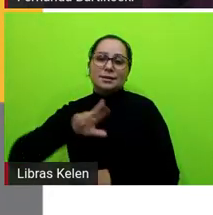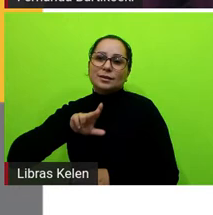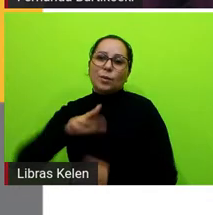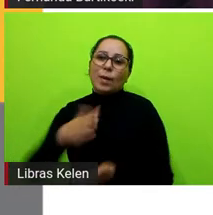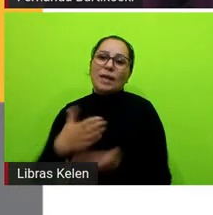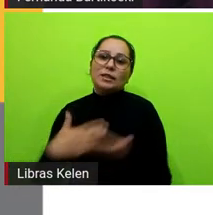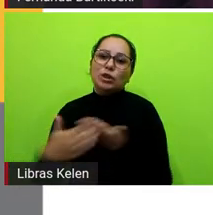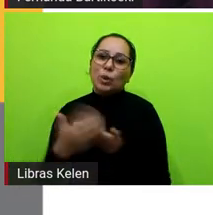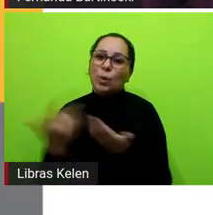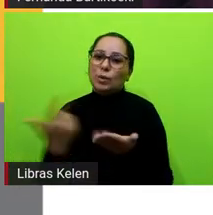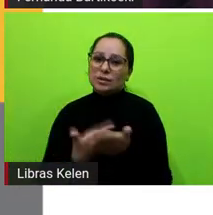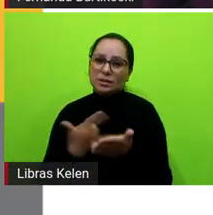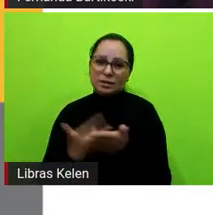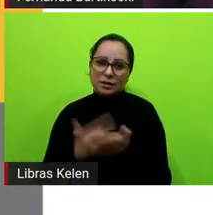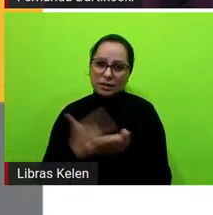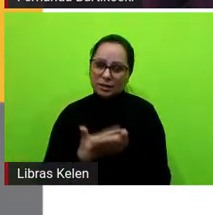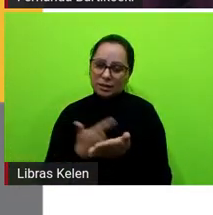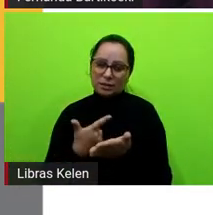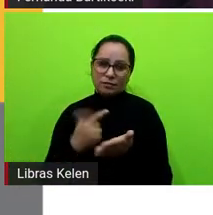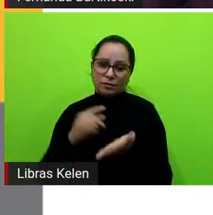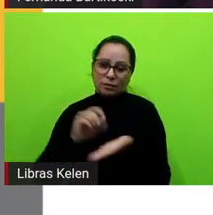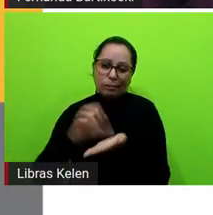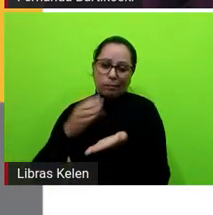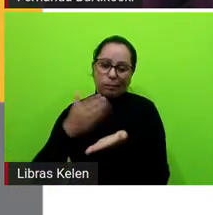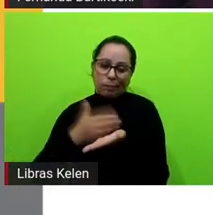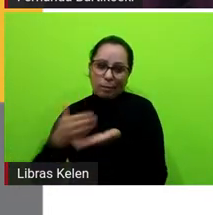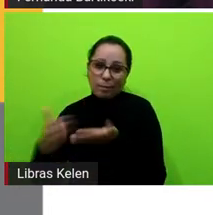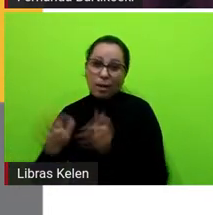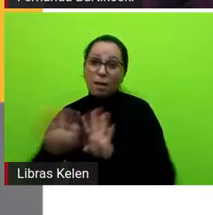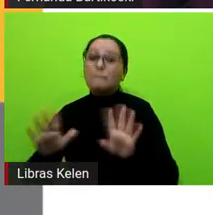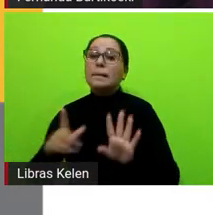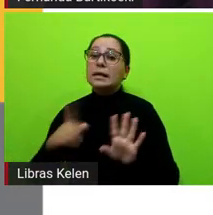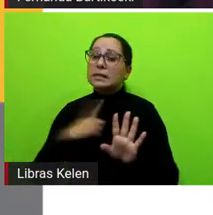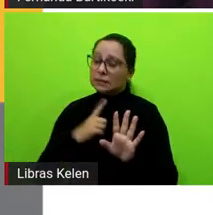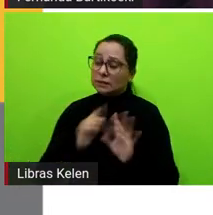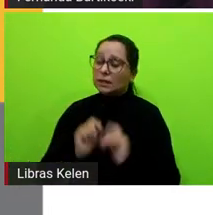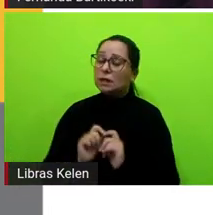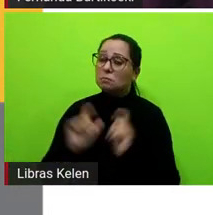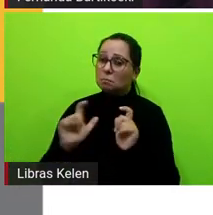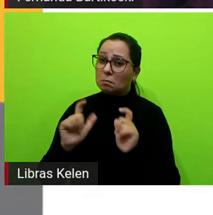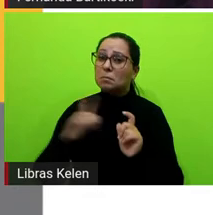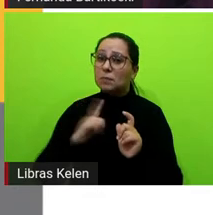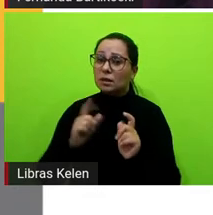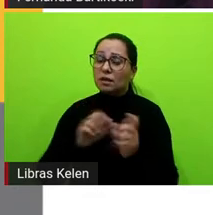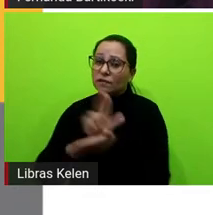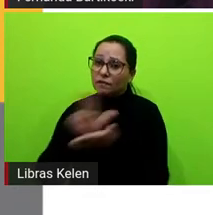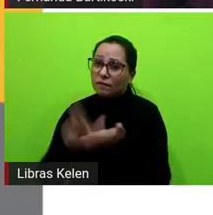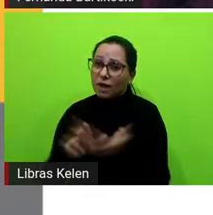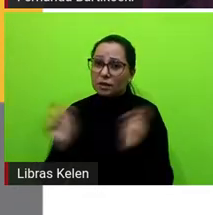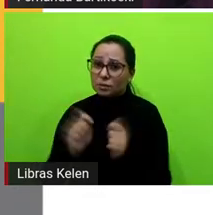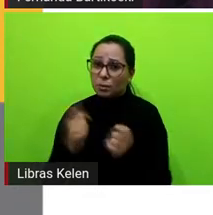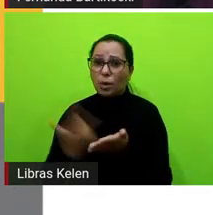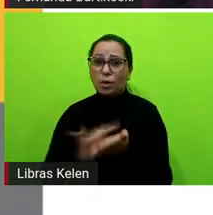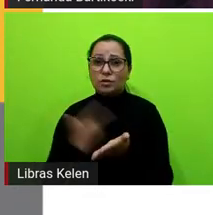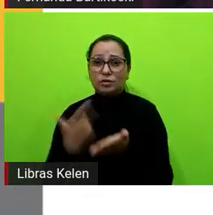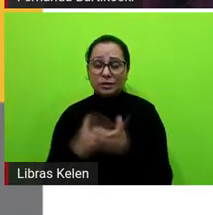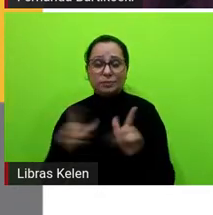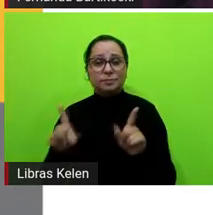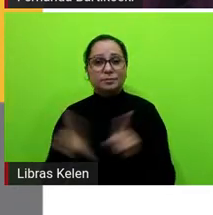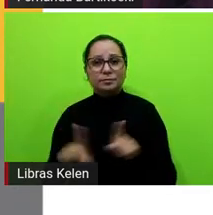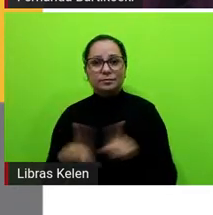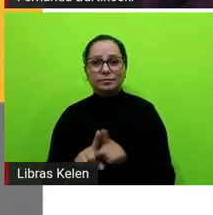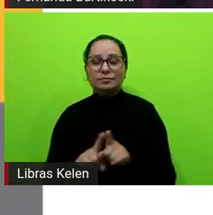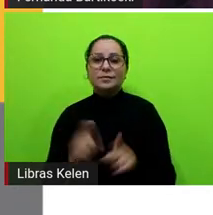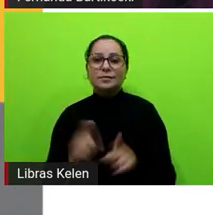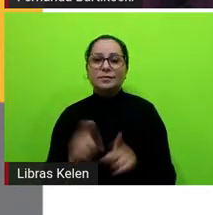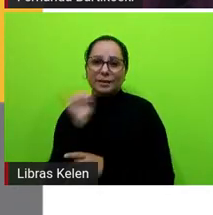literárias que estão nesse guia mas tem uma grande disponibilidade de obras inclusive de narrativas